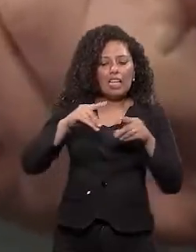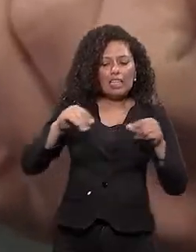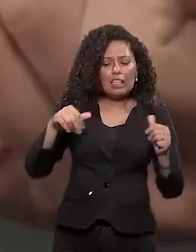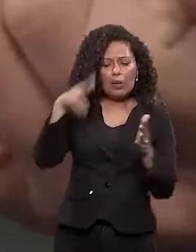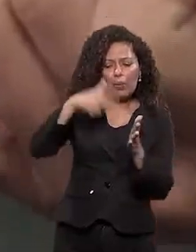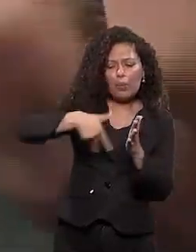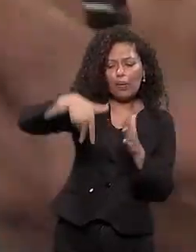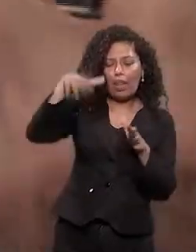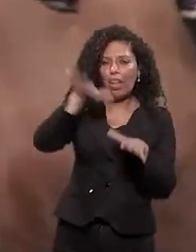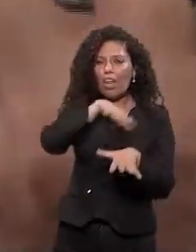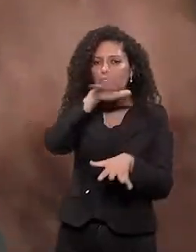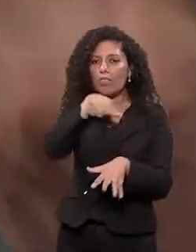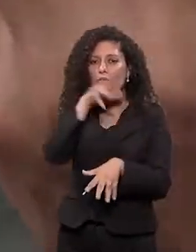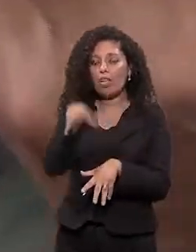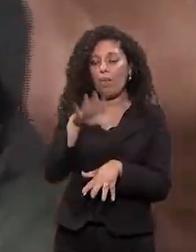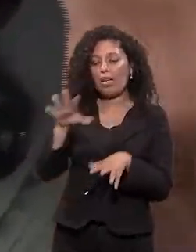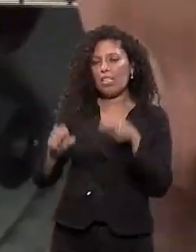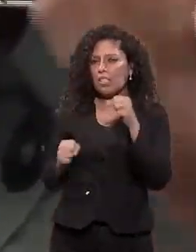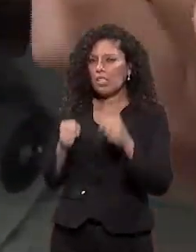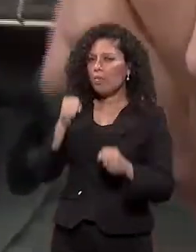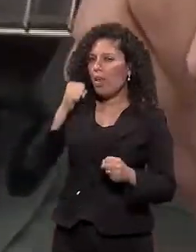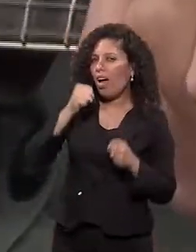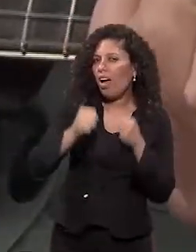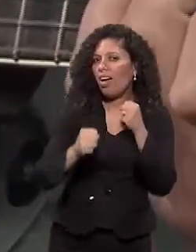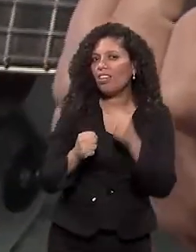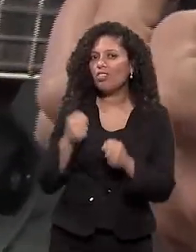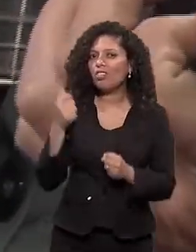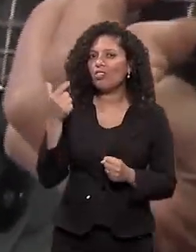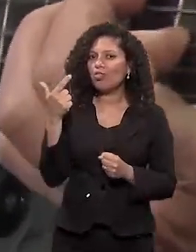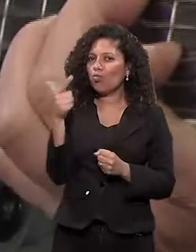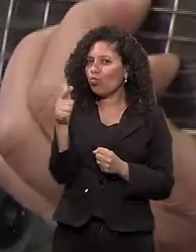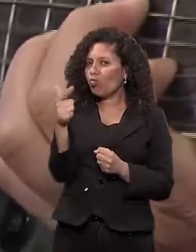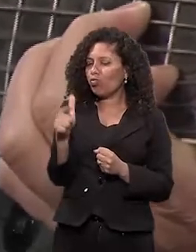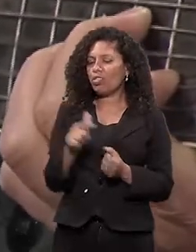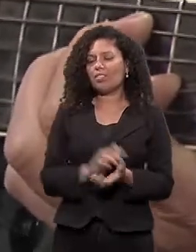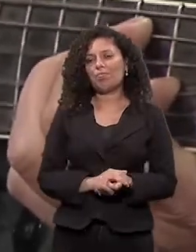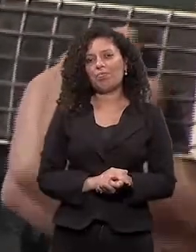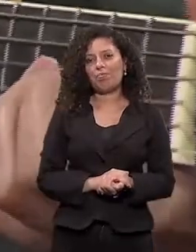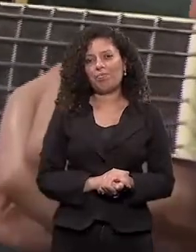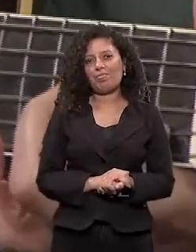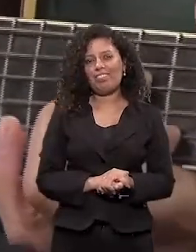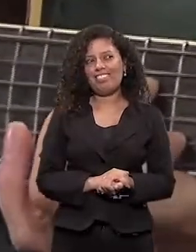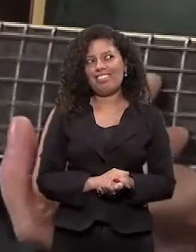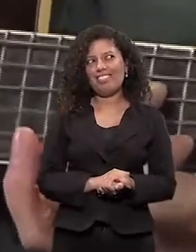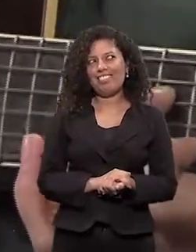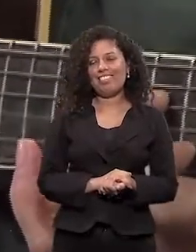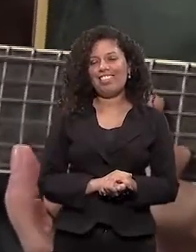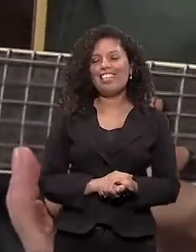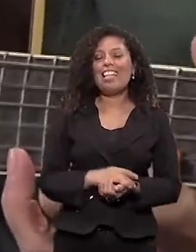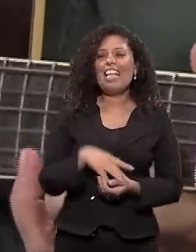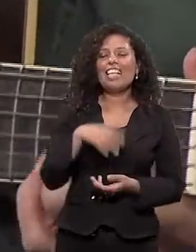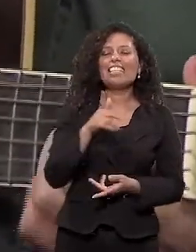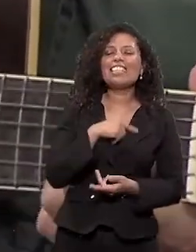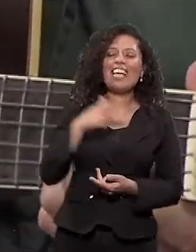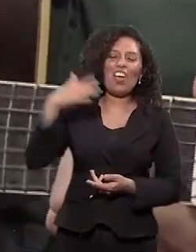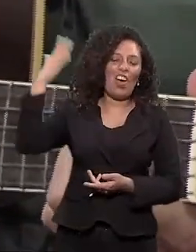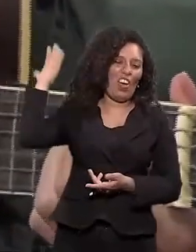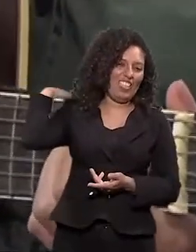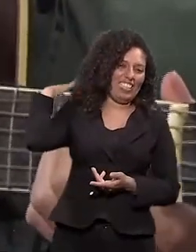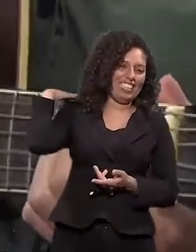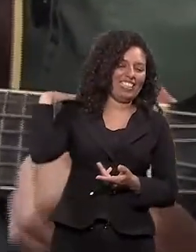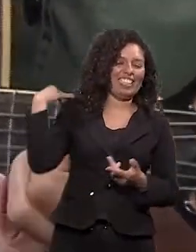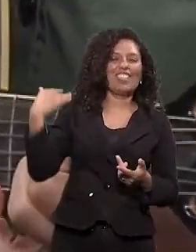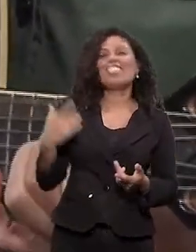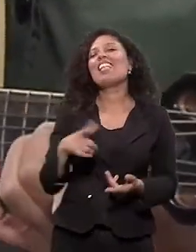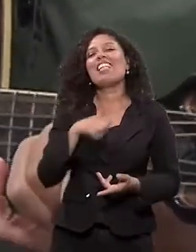por muitos animais Os dinossauros eram mesmo os tais O espinossauro tem barbatanas nas costas